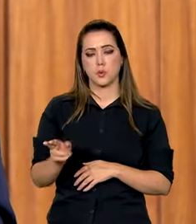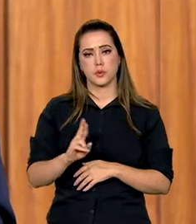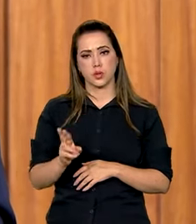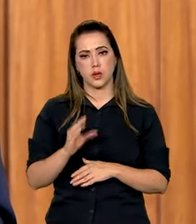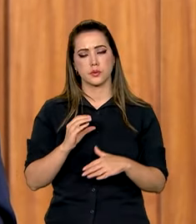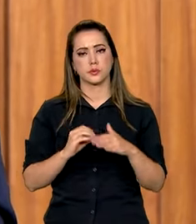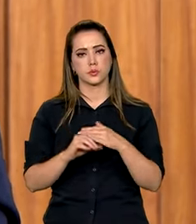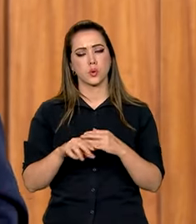financiados pelo Nordeste. aí O